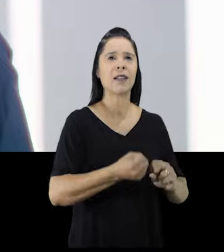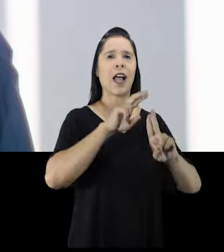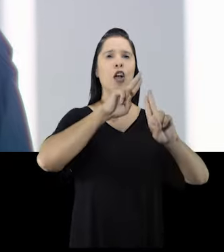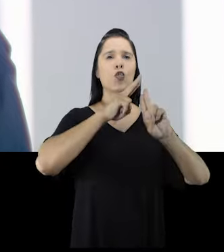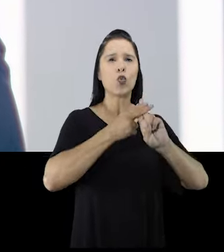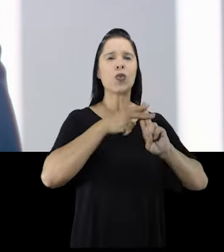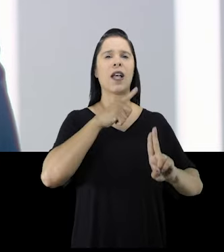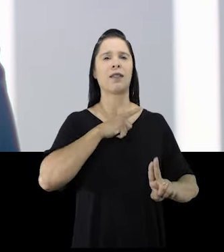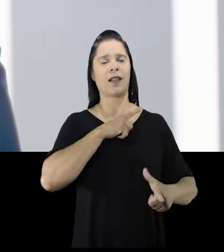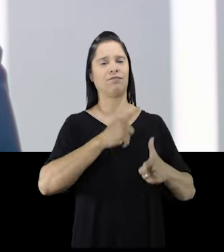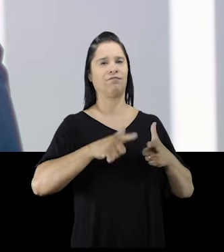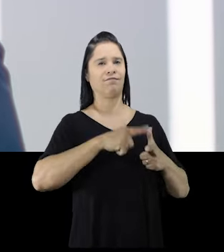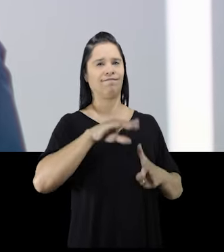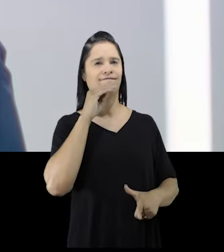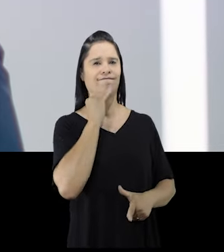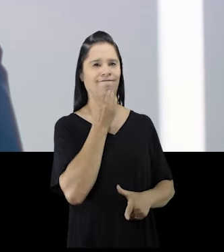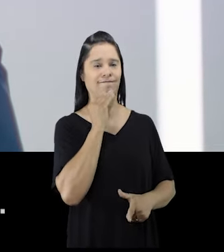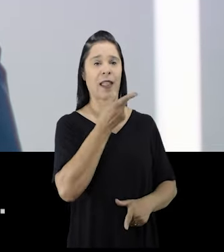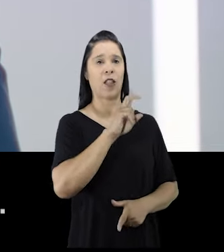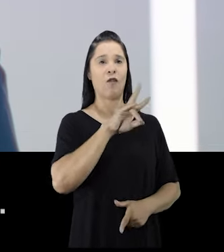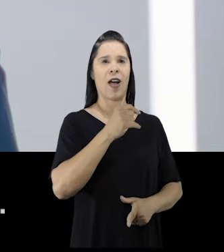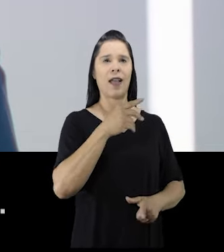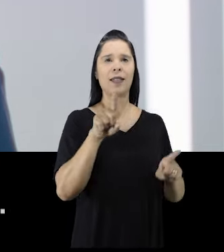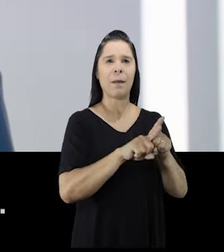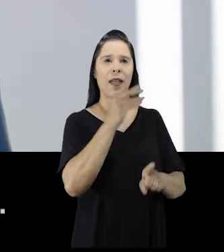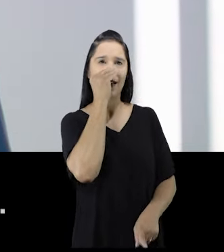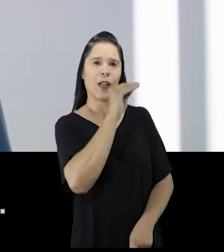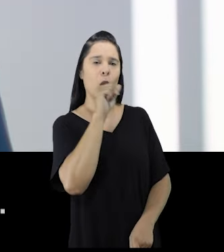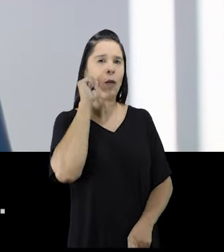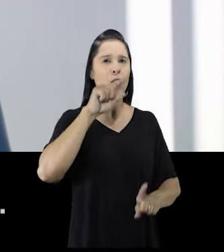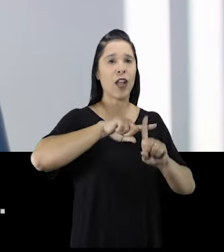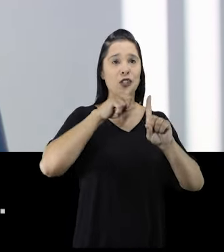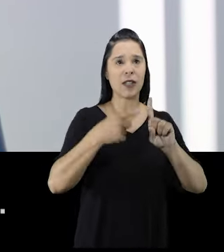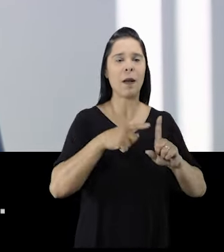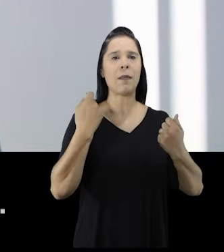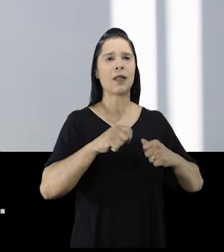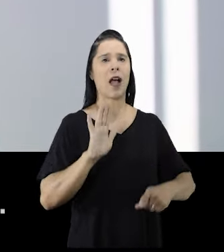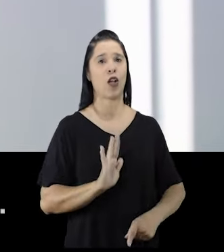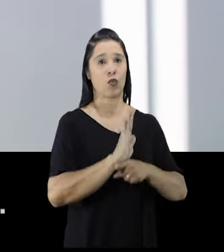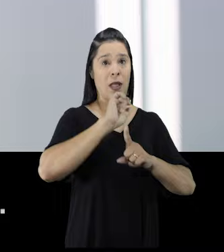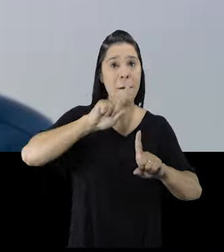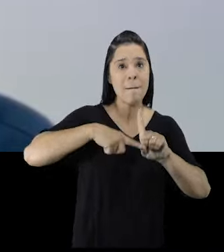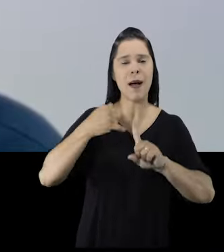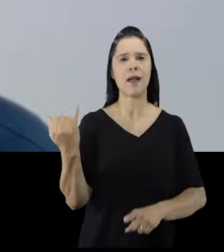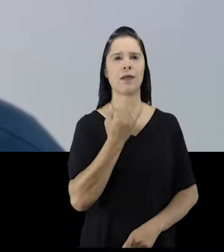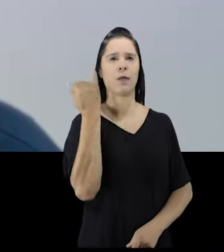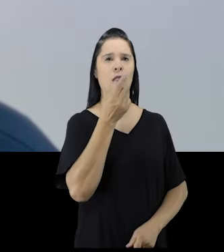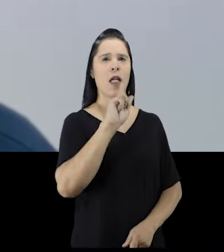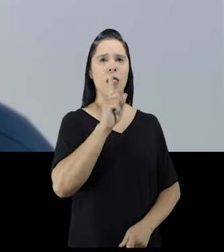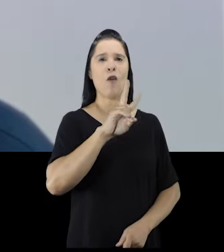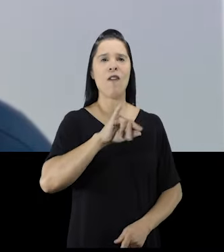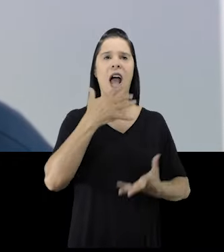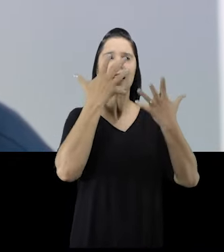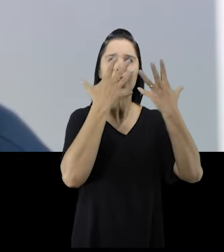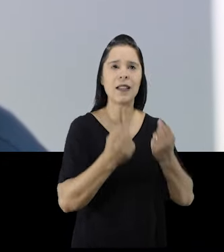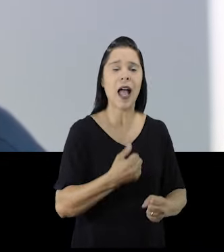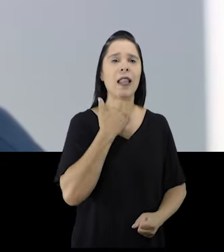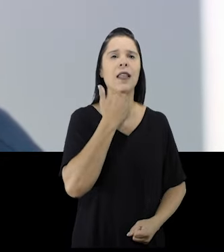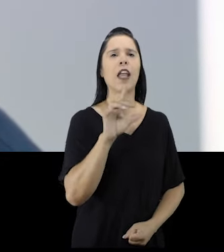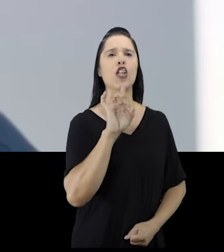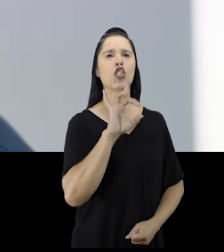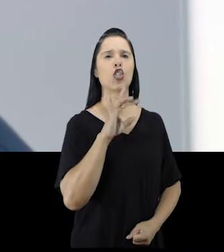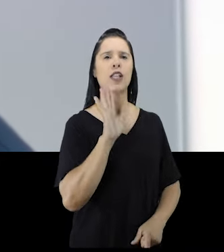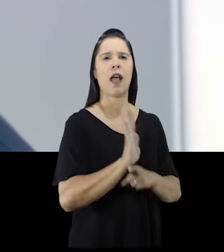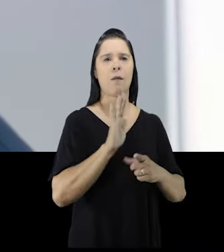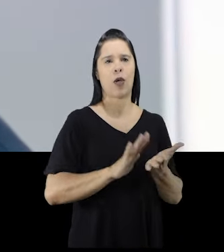vamos tolerar que o SUS seja sucateado. E não vamos fechar os ódios para uma gestante desamparada. E o mais importante, não vamos deixar